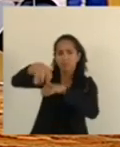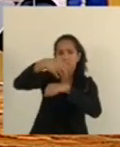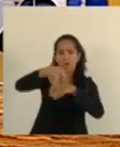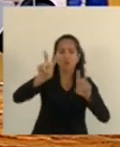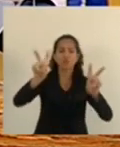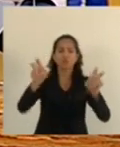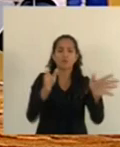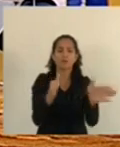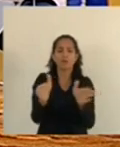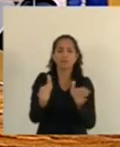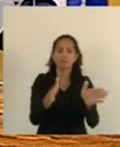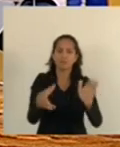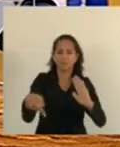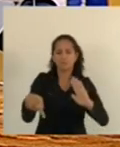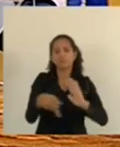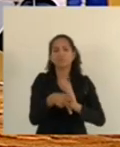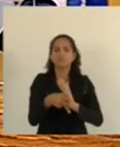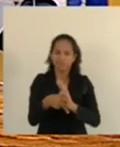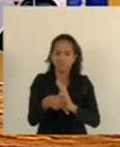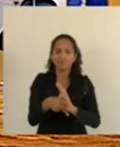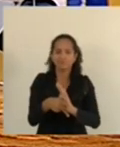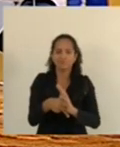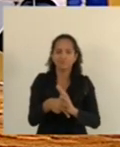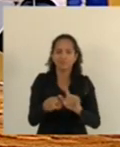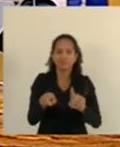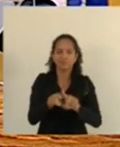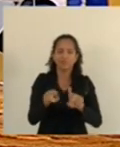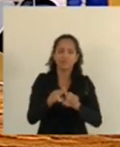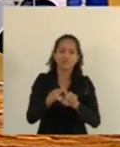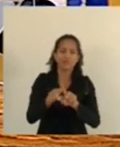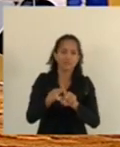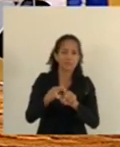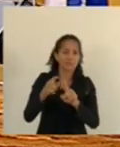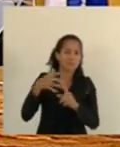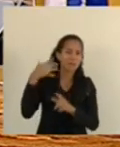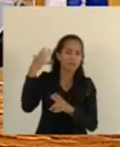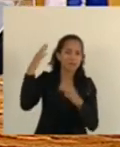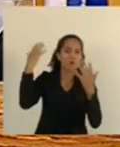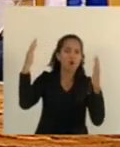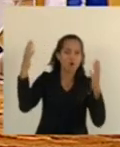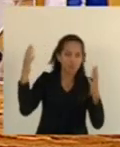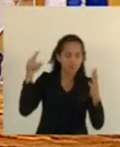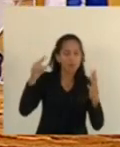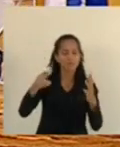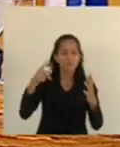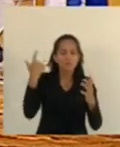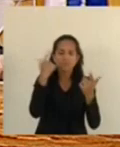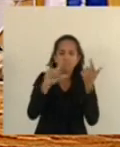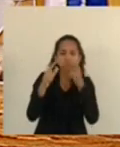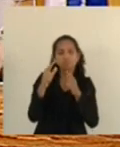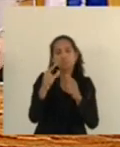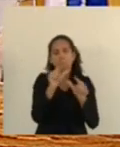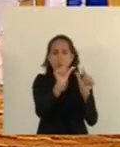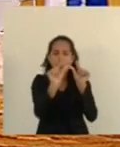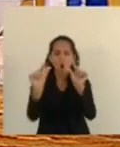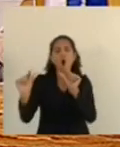acessibilidade e a comemoração das conquistas obtidas, que são muito poucas, né?